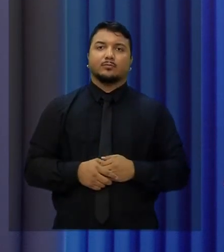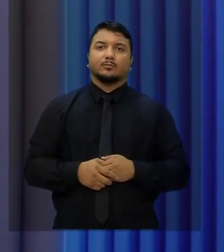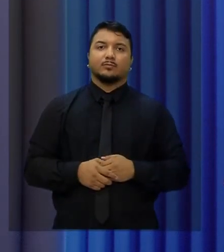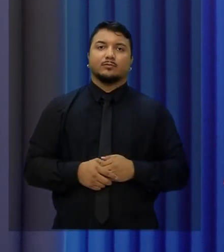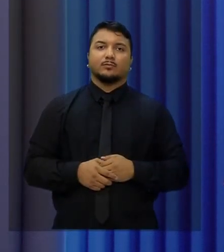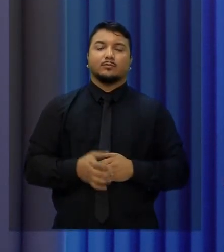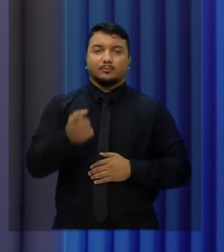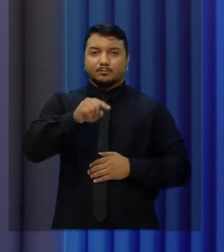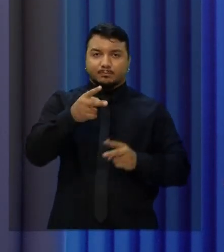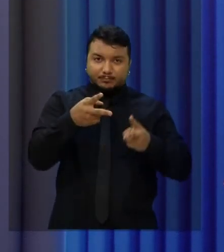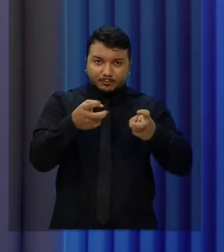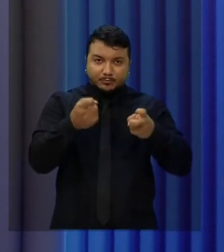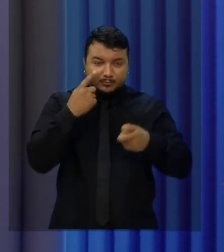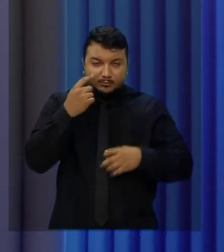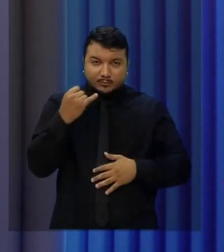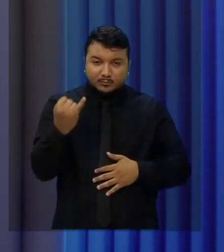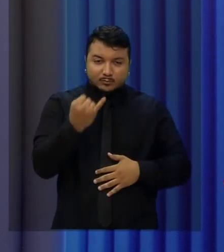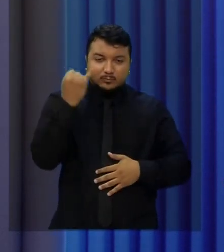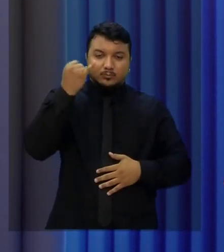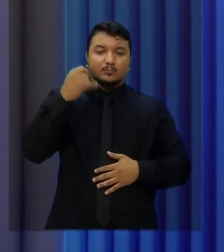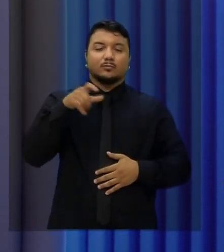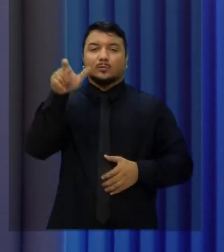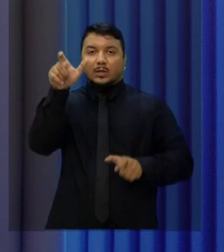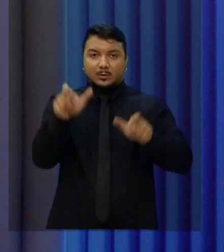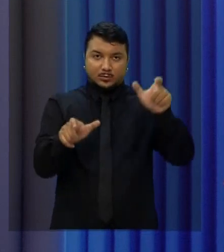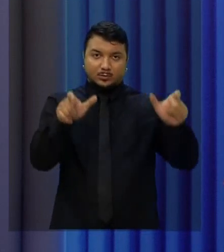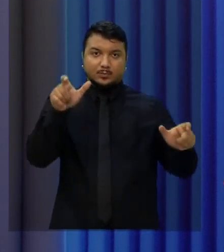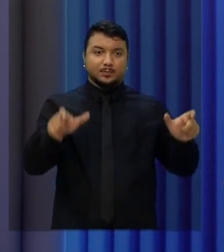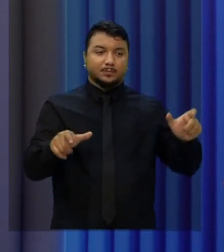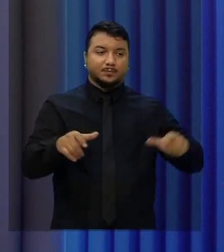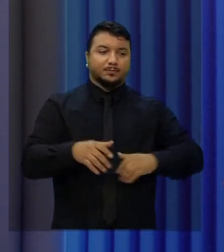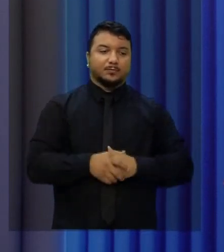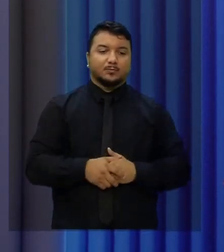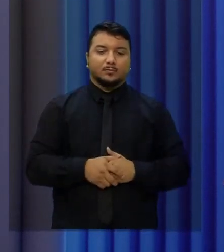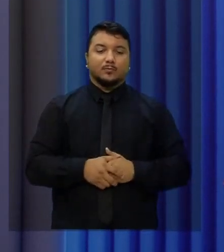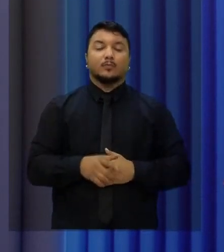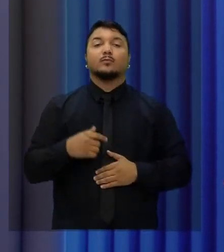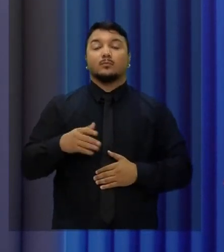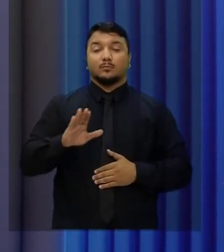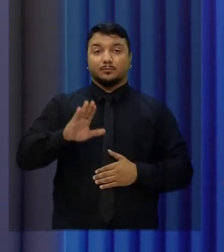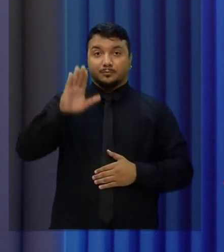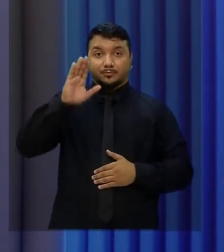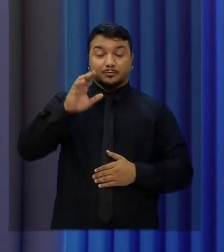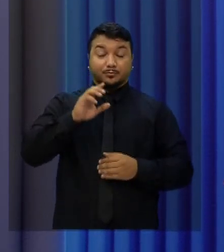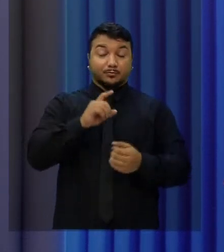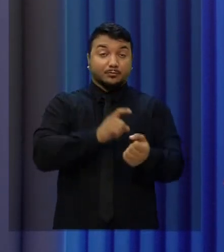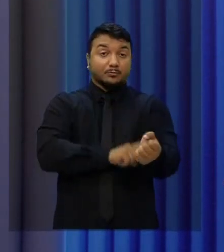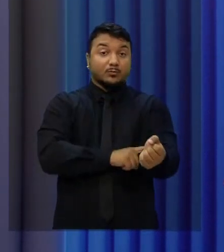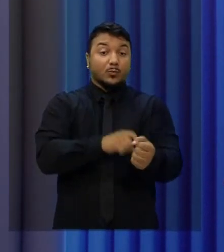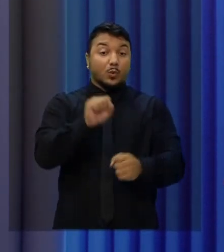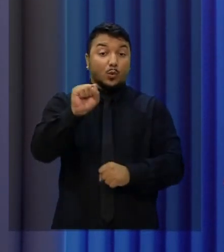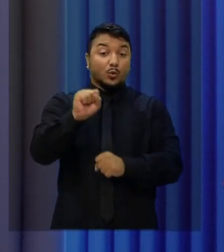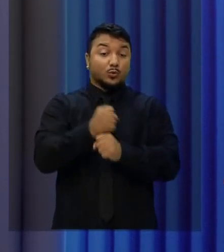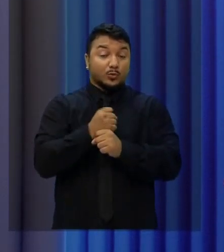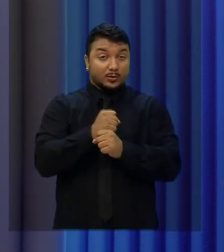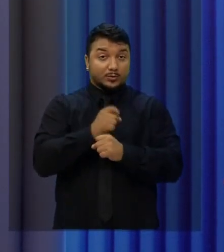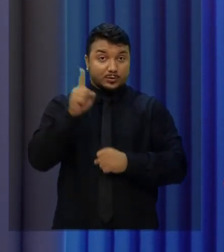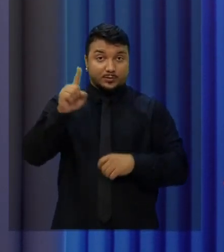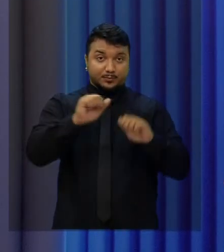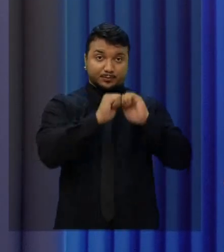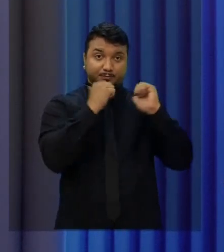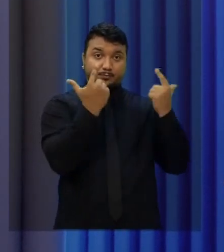Cearense, perceba como é importante você avaliar os candidatos e não os padrinhos. O candidato é humano, passou oito anos na Assembleia Legislativa.